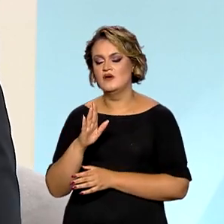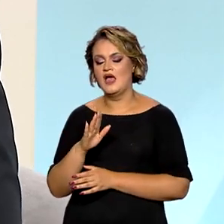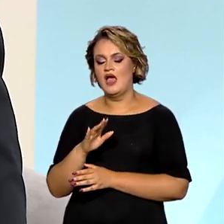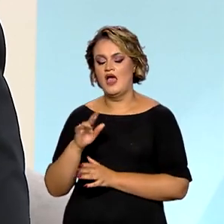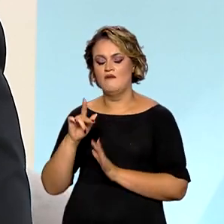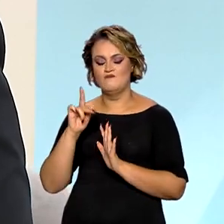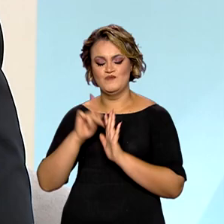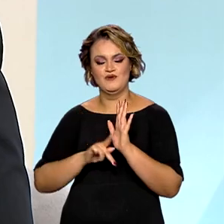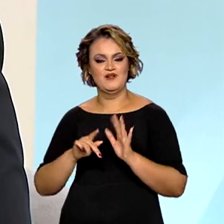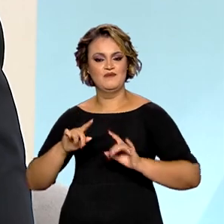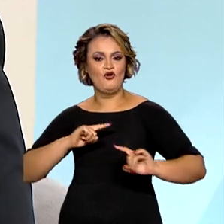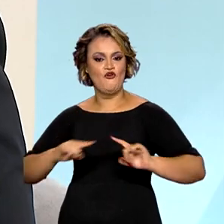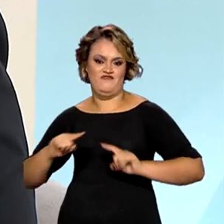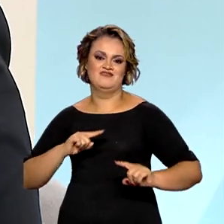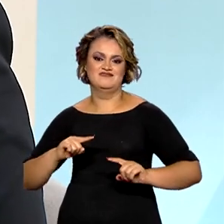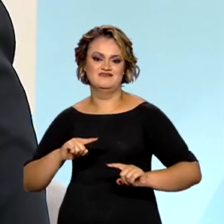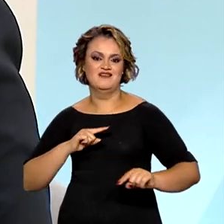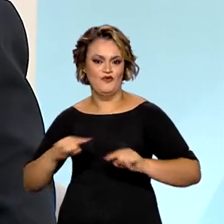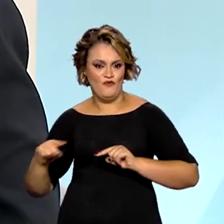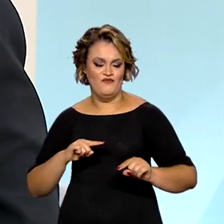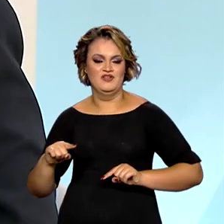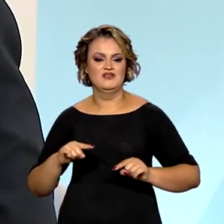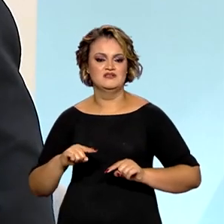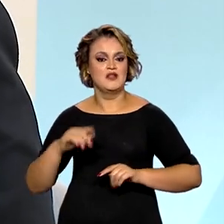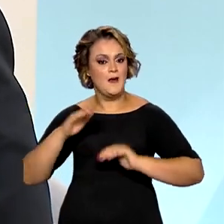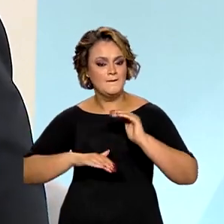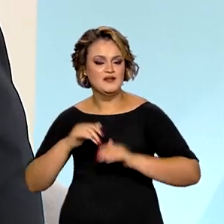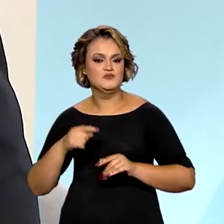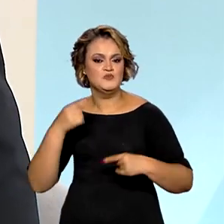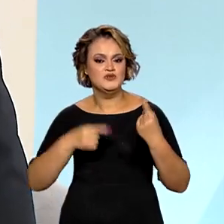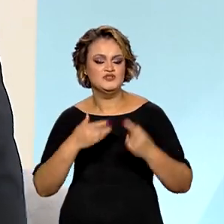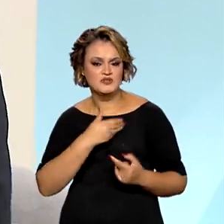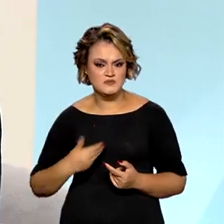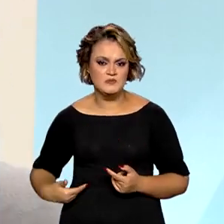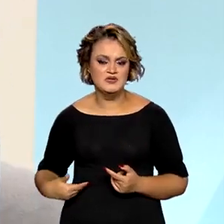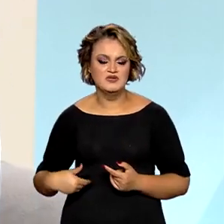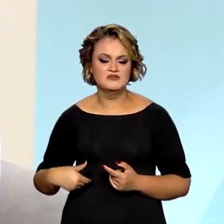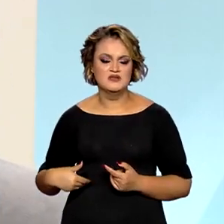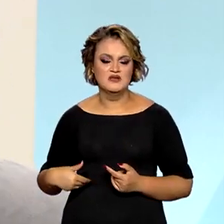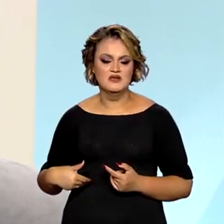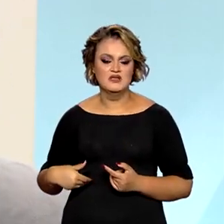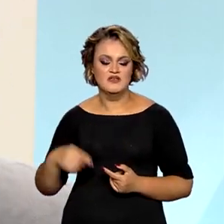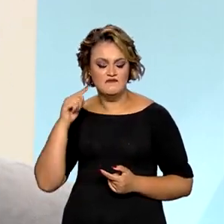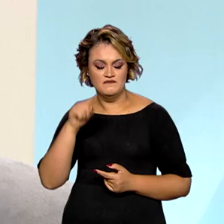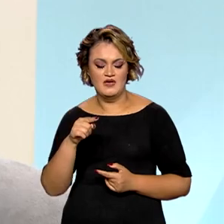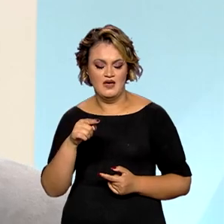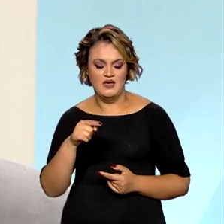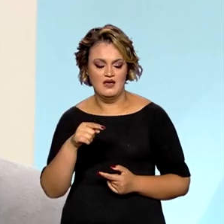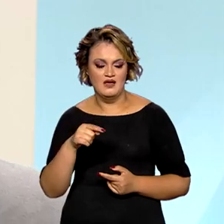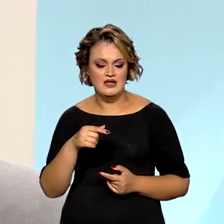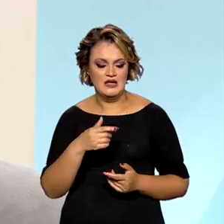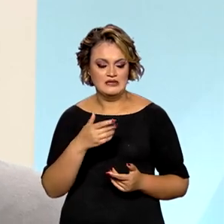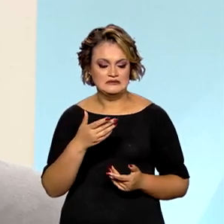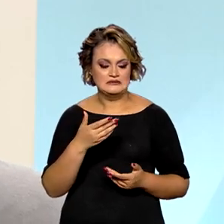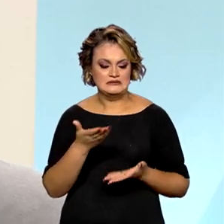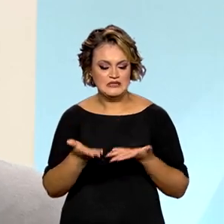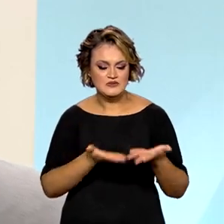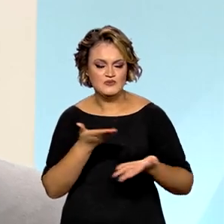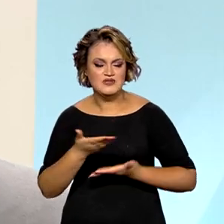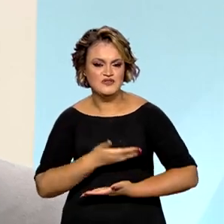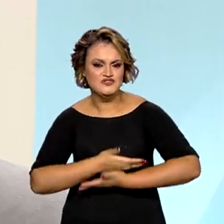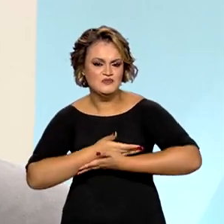governança para as políticas públicas que promovem o exercício da maternidade em sua integralidade.